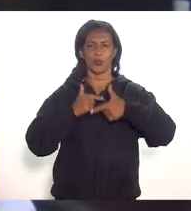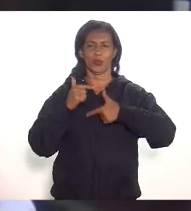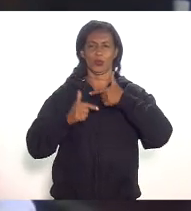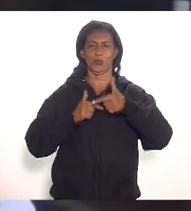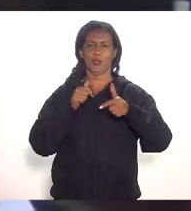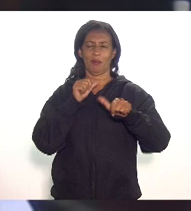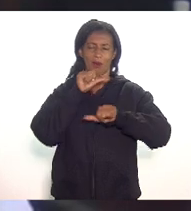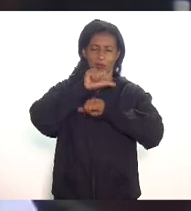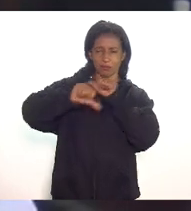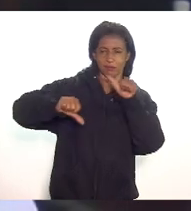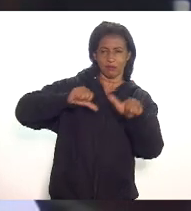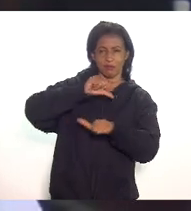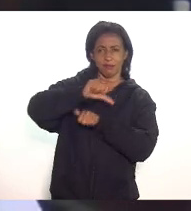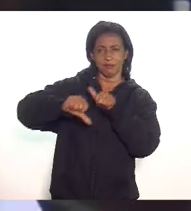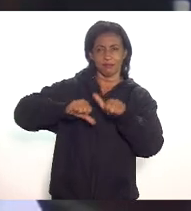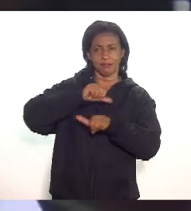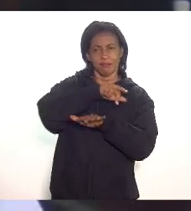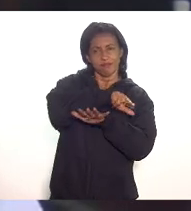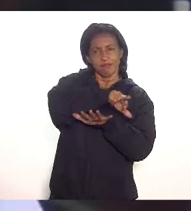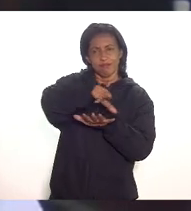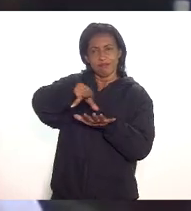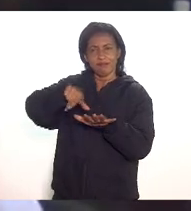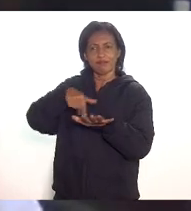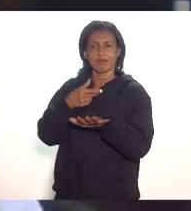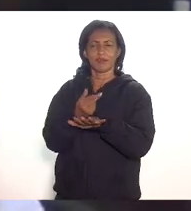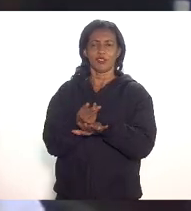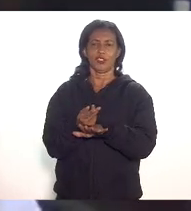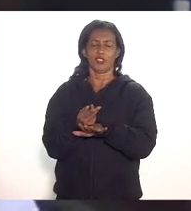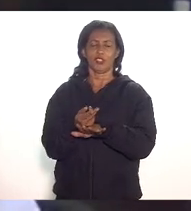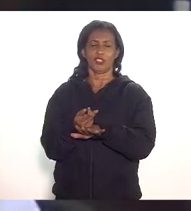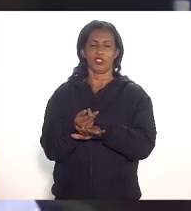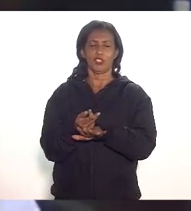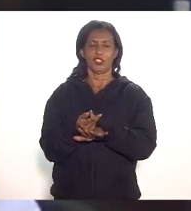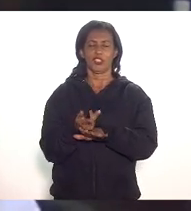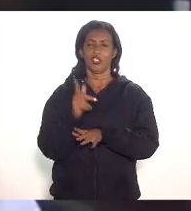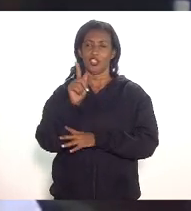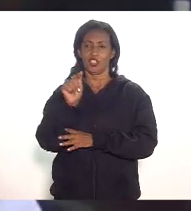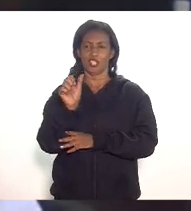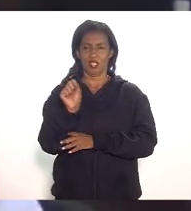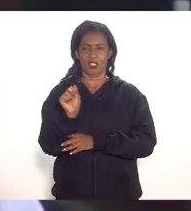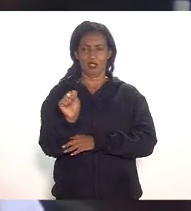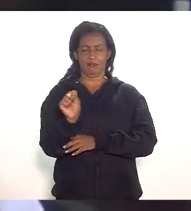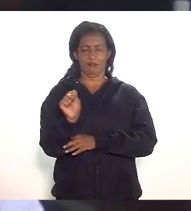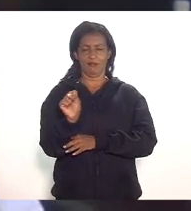paralelo a multiplicidade de agentes e fornecedores de gás